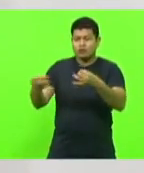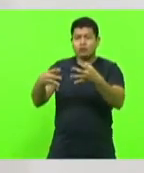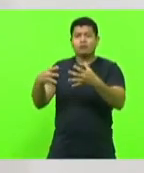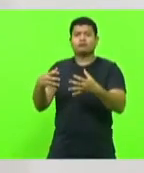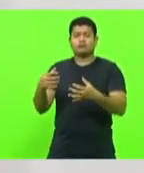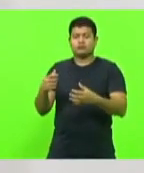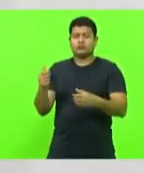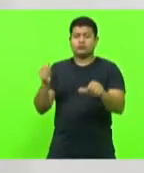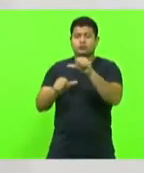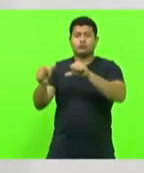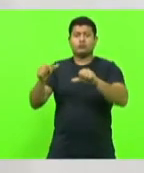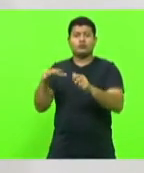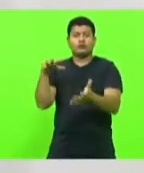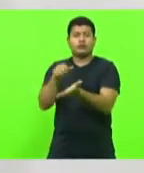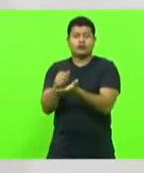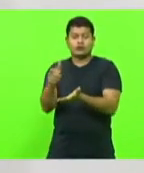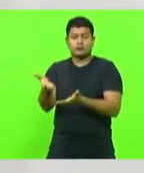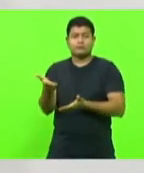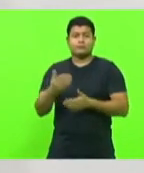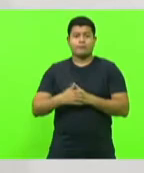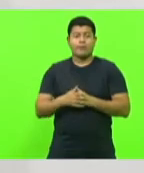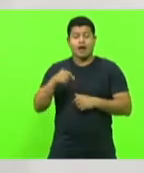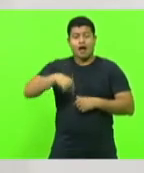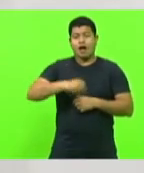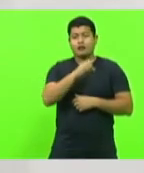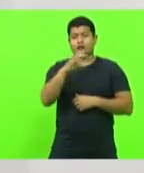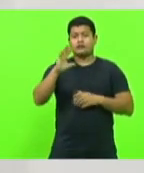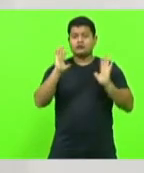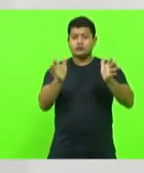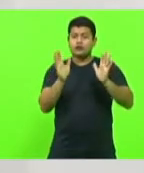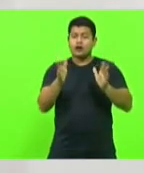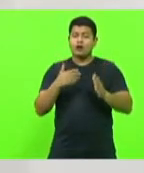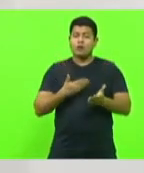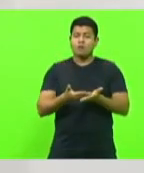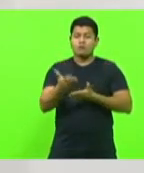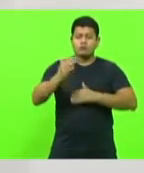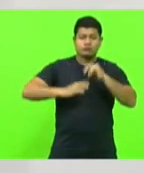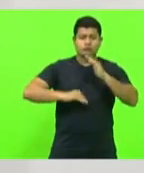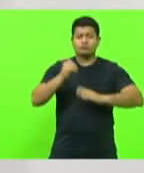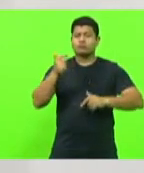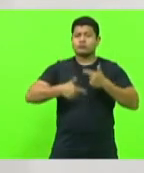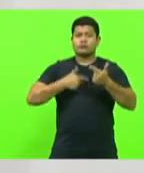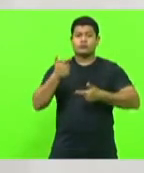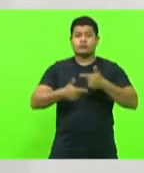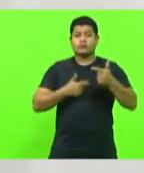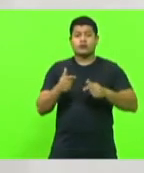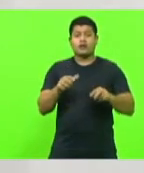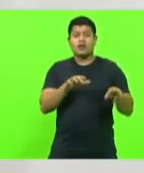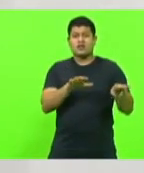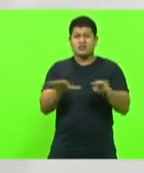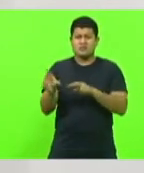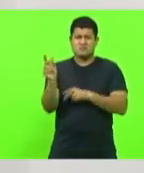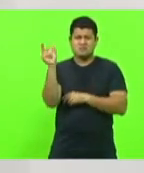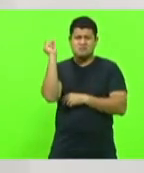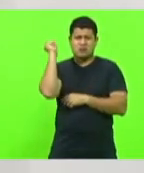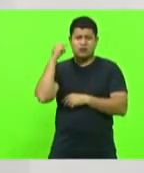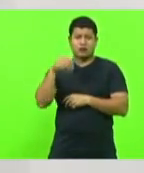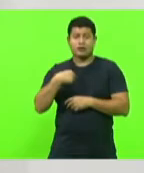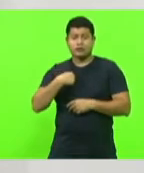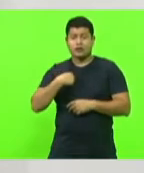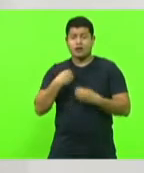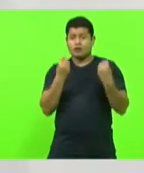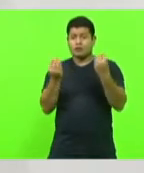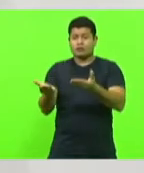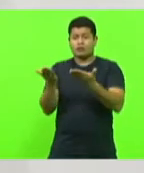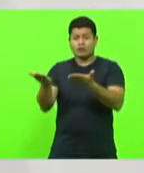aqui em Santa Catarina, nós já estamos atuando nisso. Há semanas atrás, eu entreguei em mãos para a